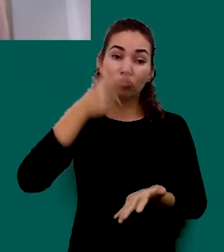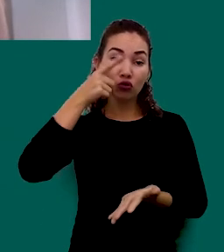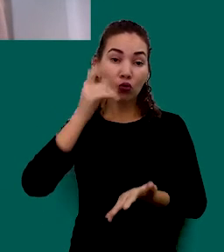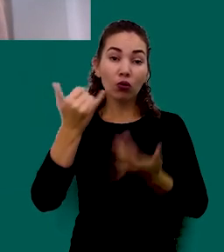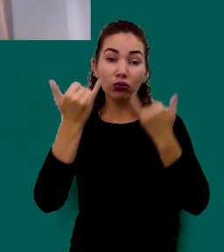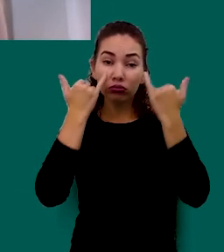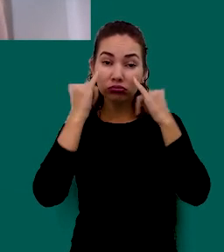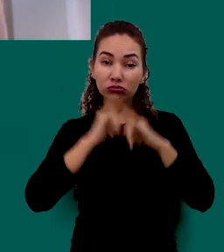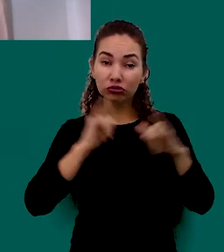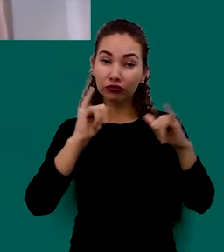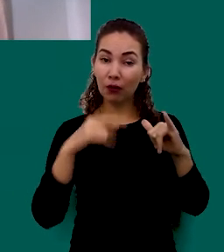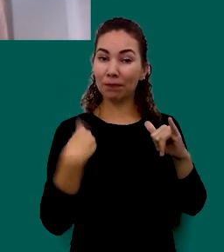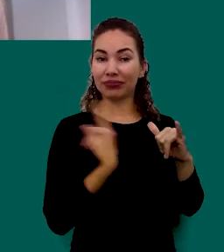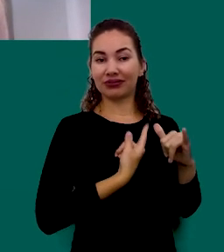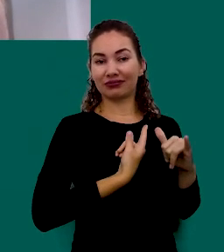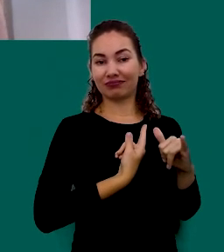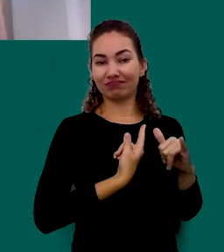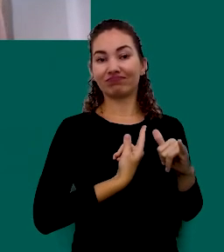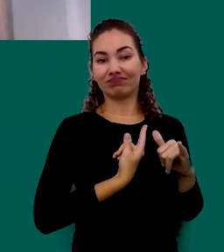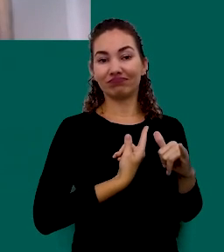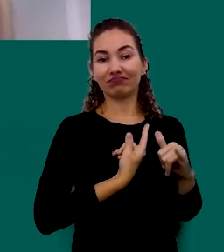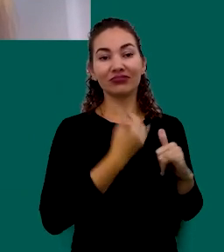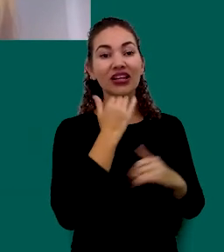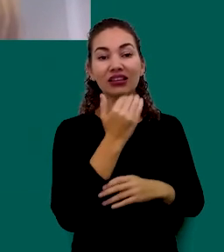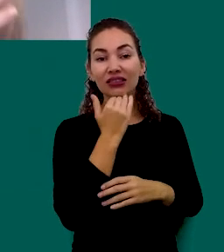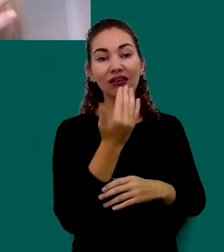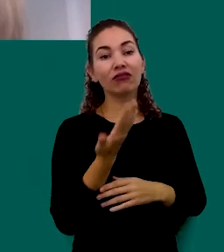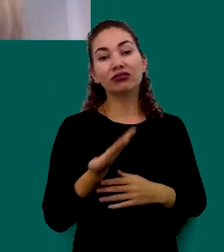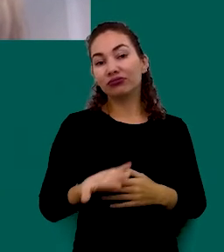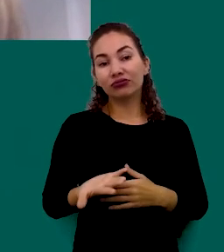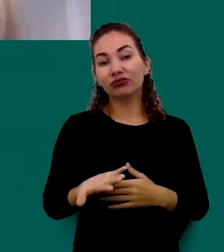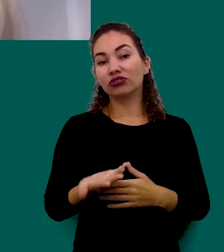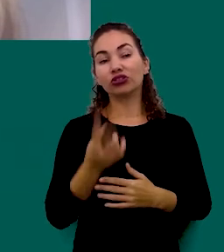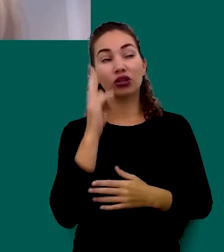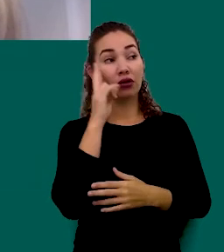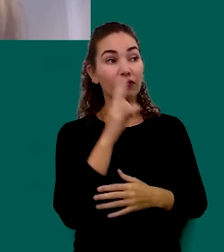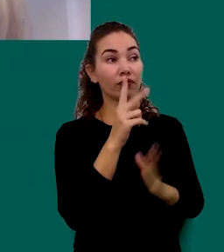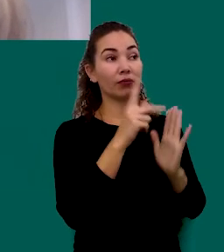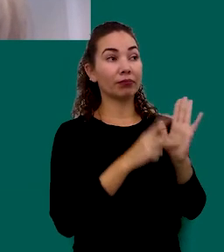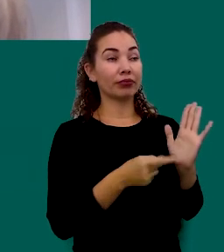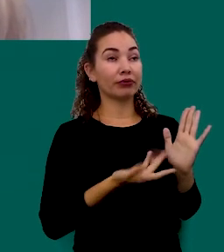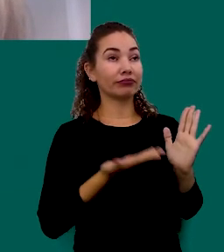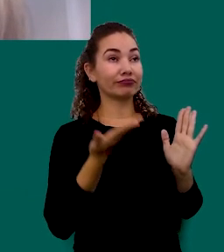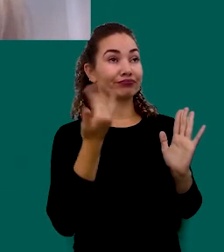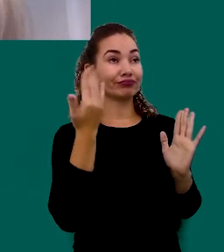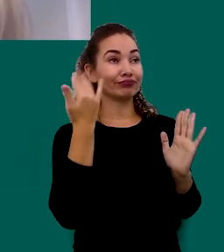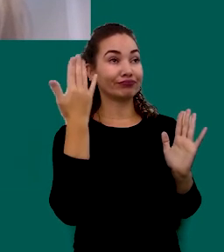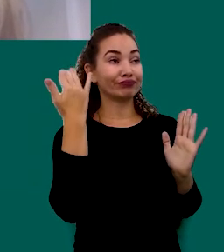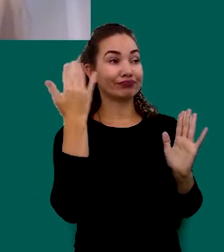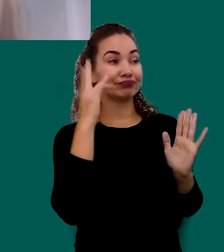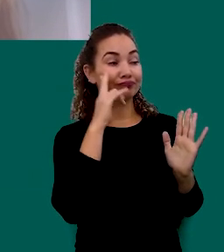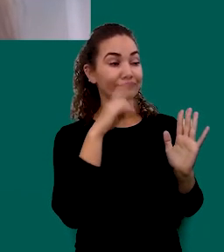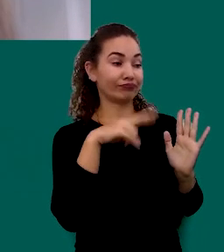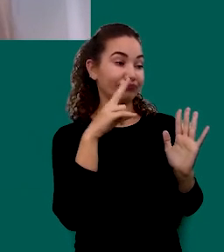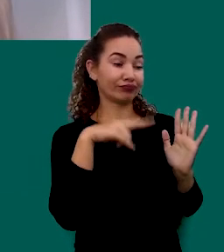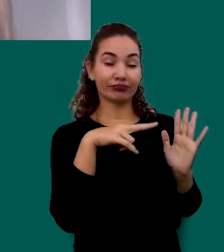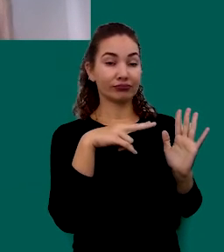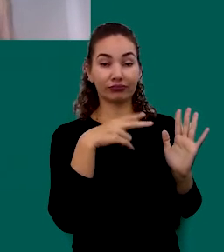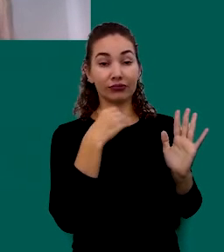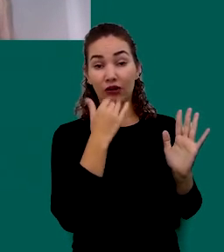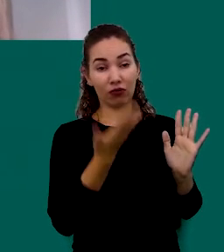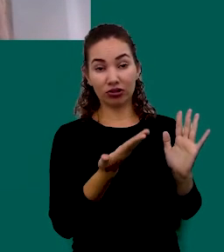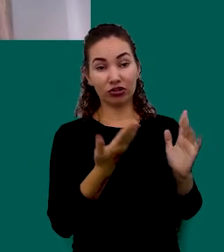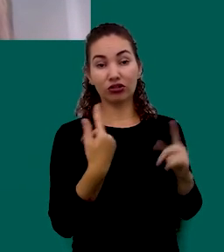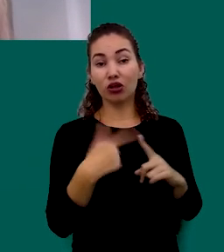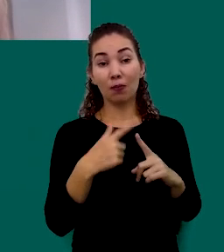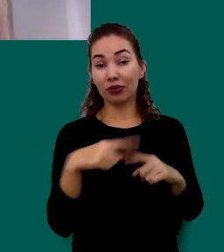Informativo Para Nós Não Adianta Nós Ficarmos Vendo Um Orçamento Antigo Um Orçamento Velho Porque Normalmente A